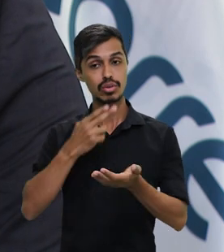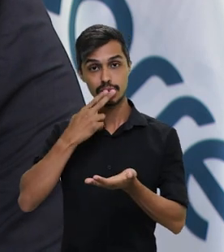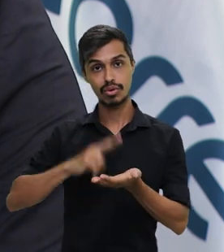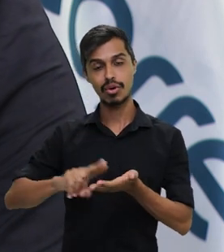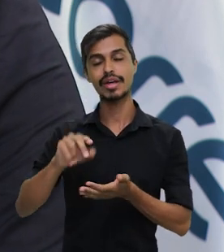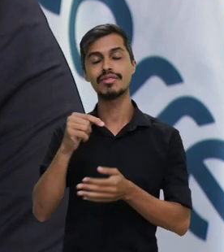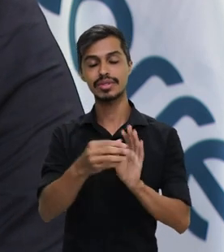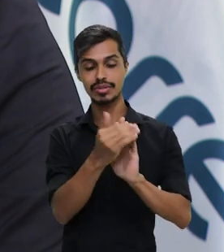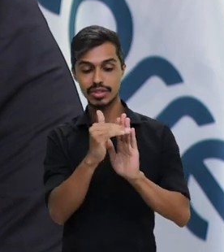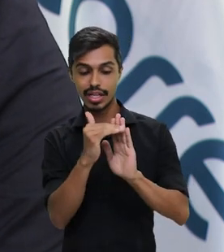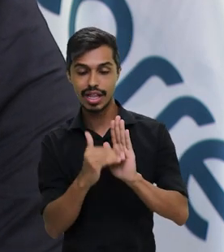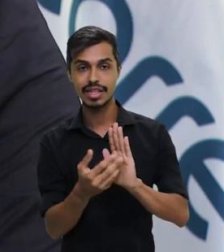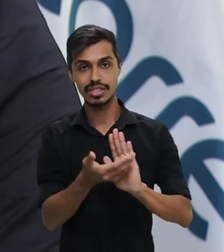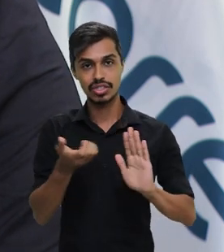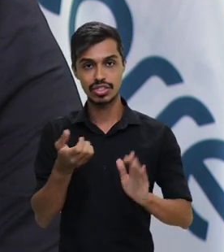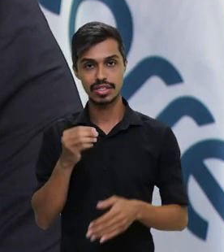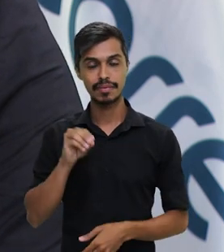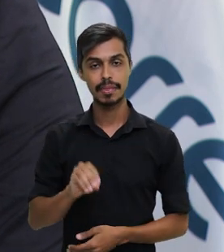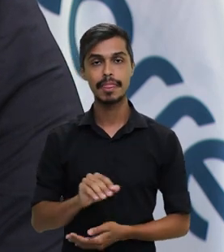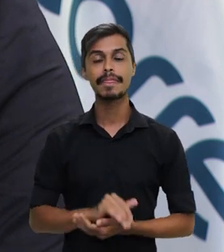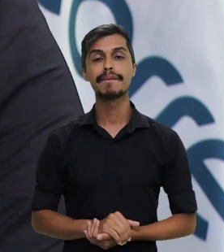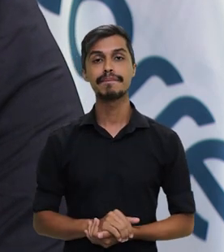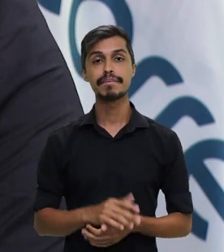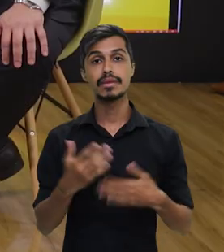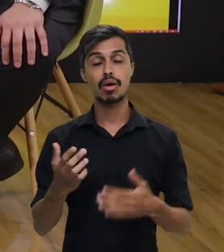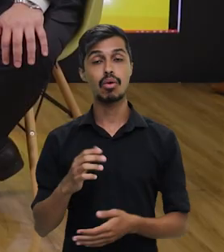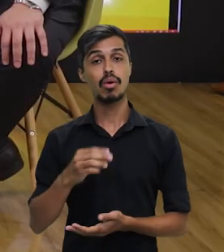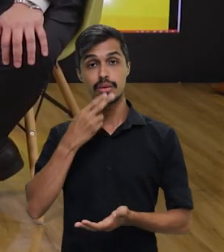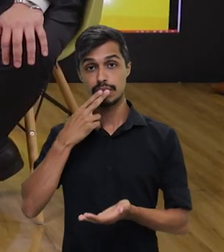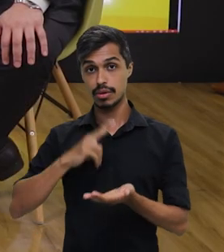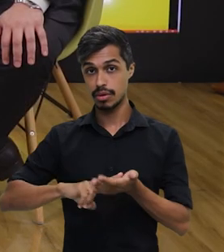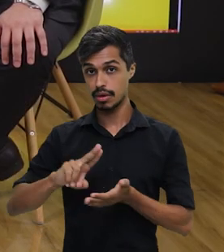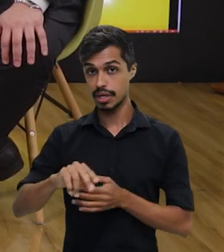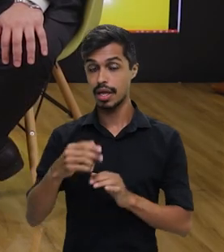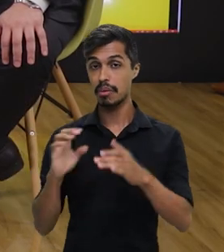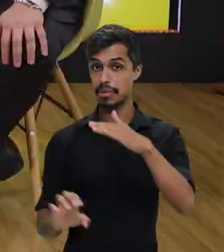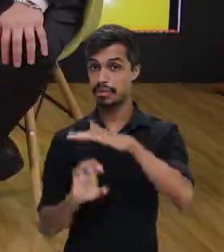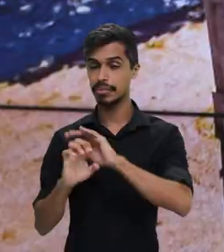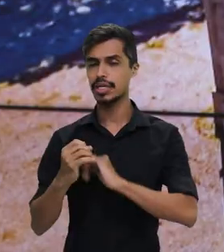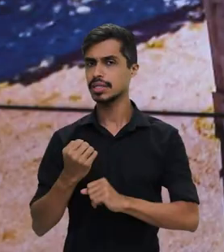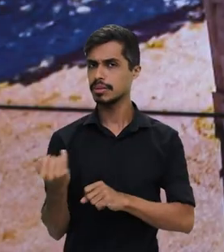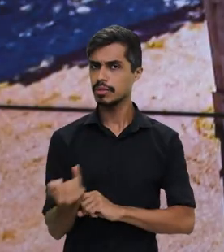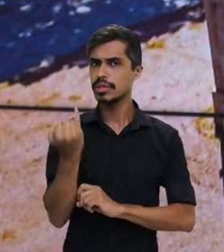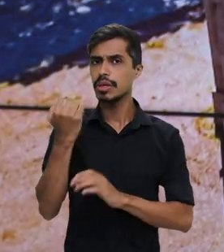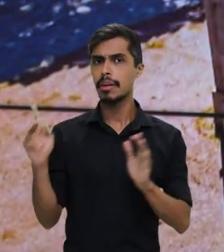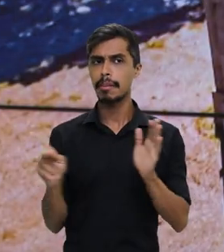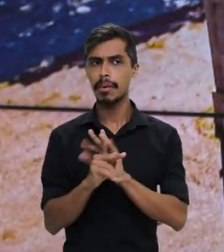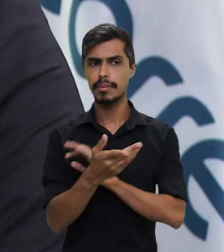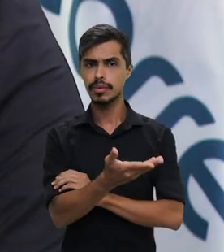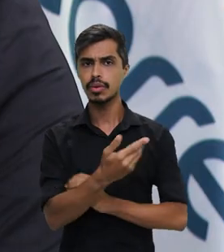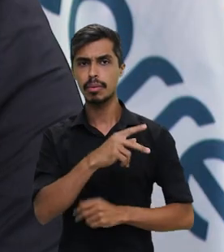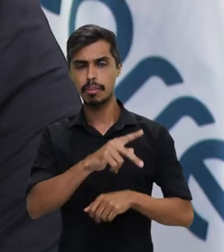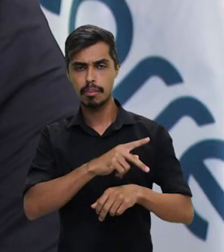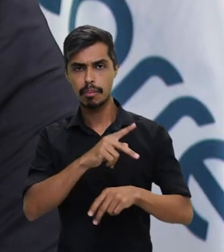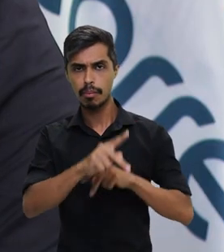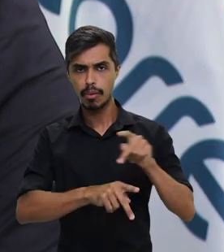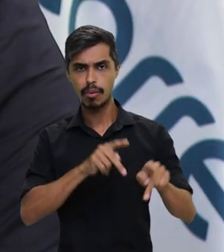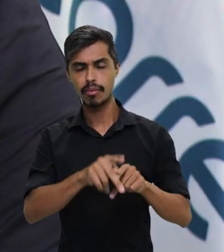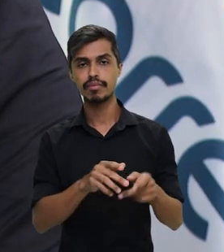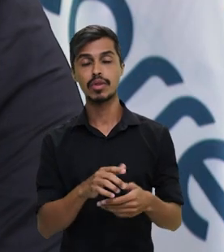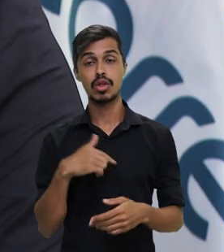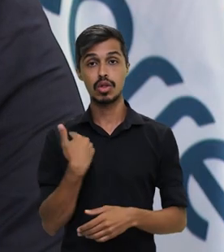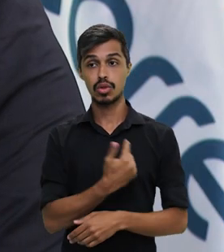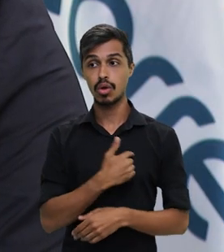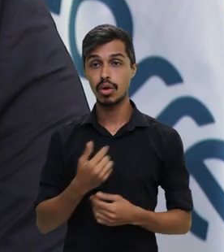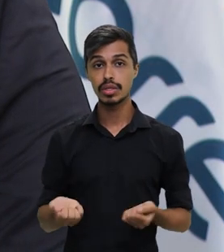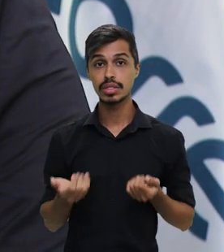intento de privatizar os Correios. E os Correios é uma empresa que é fundamental para a população. Nós que garantimos